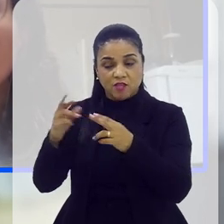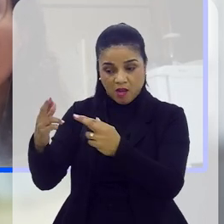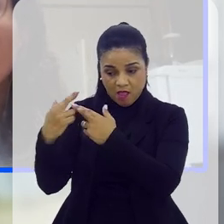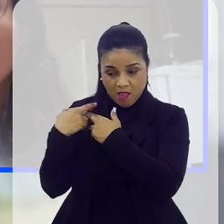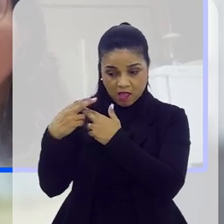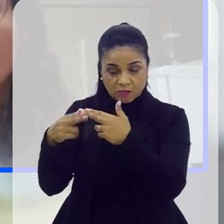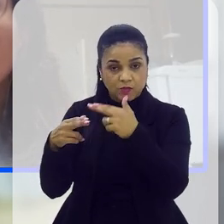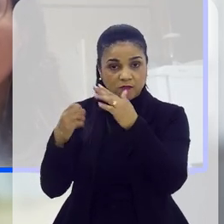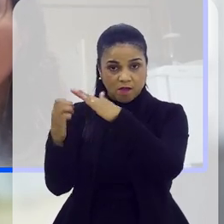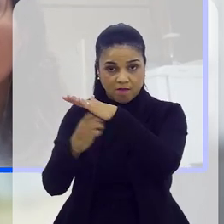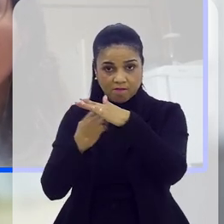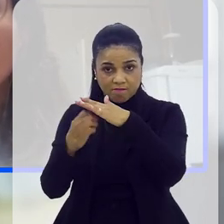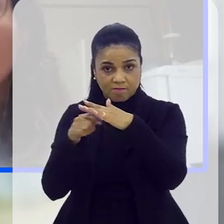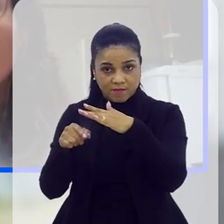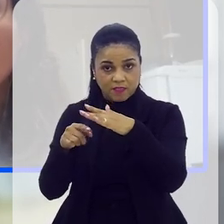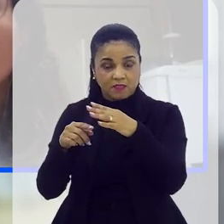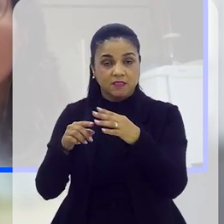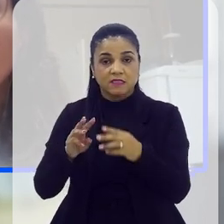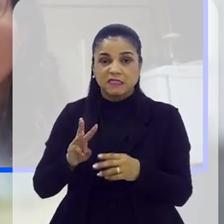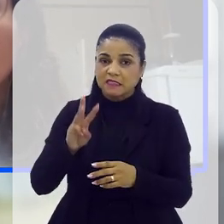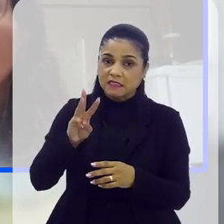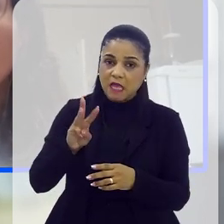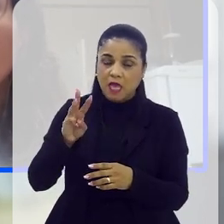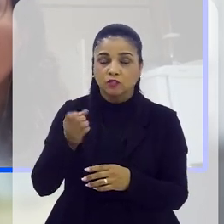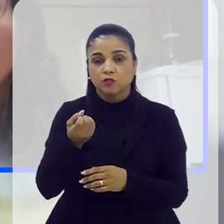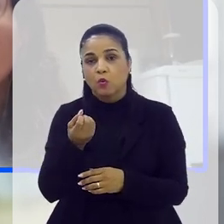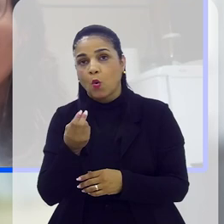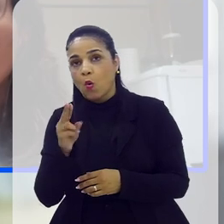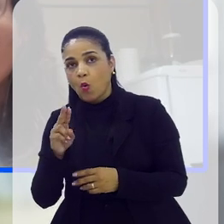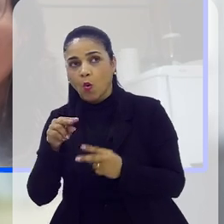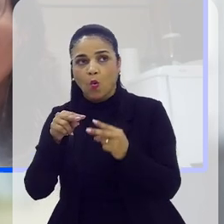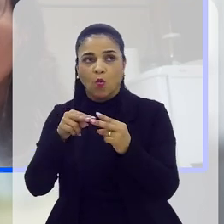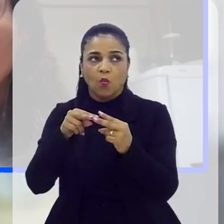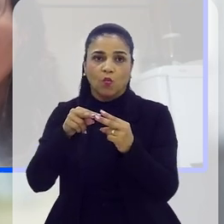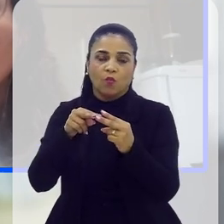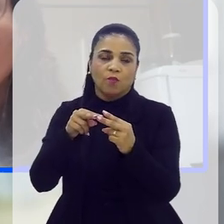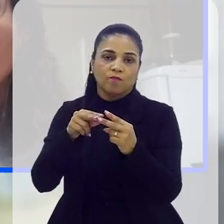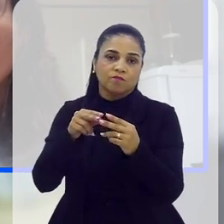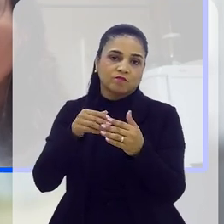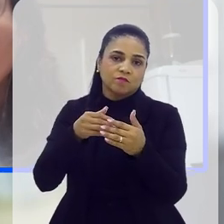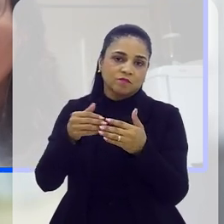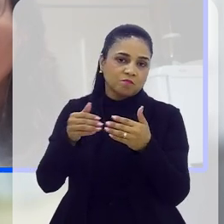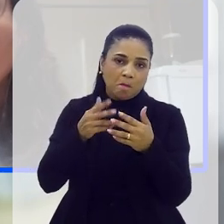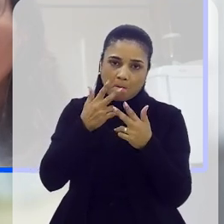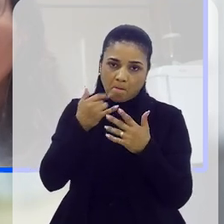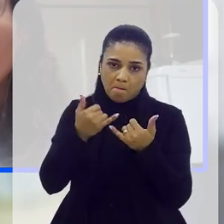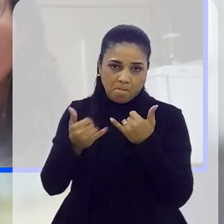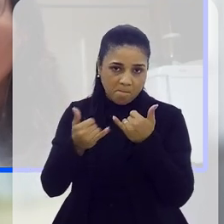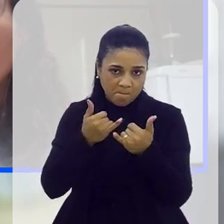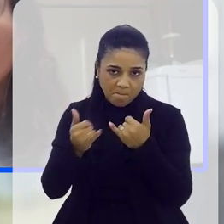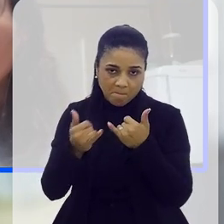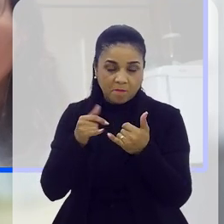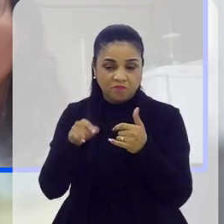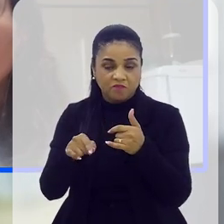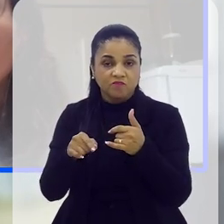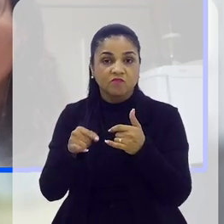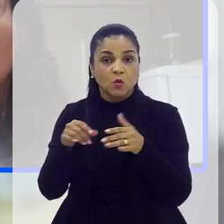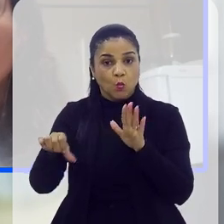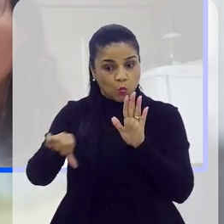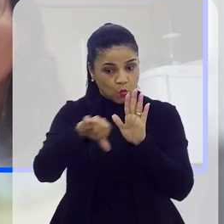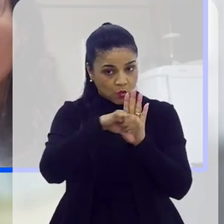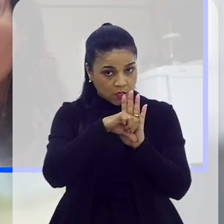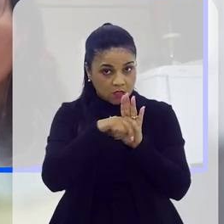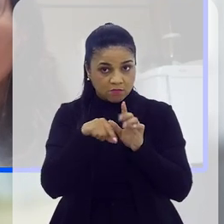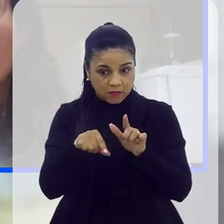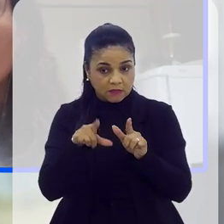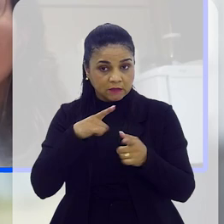provedora de um site ou de alguma coisa semelhante que ela abriga, está sendo praticada,